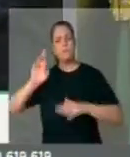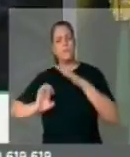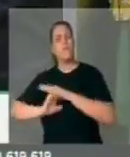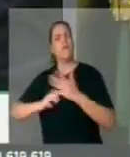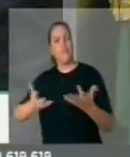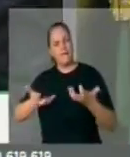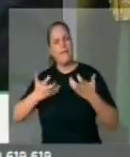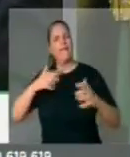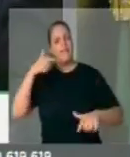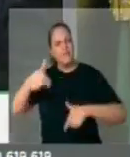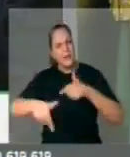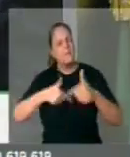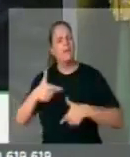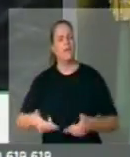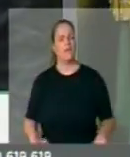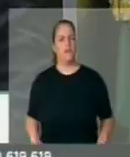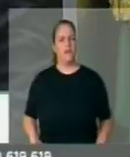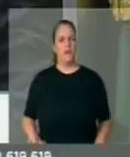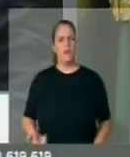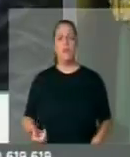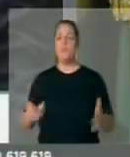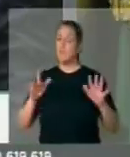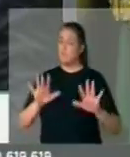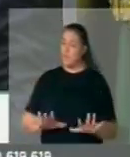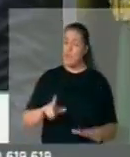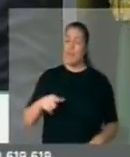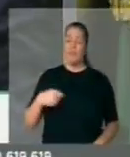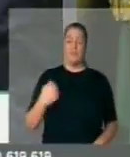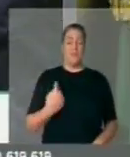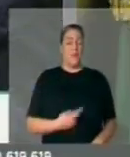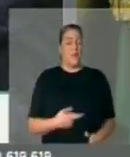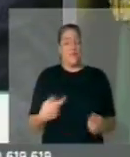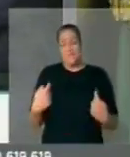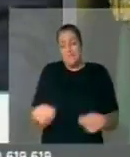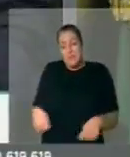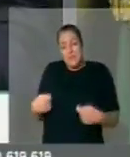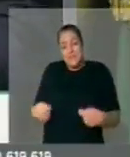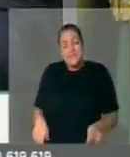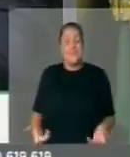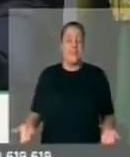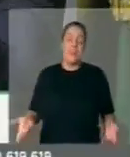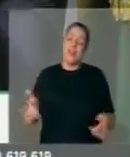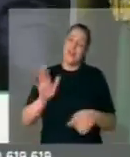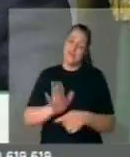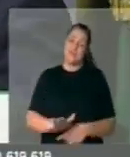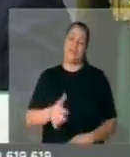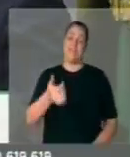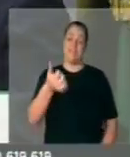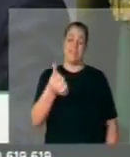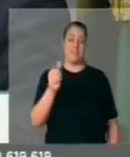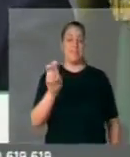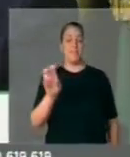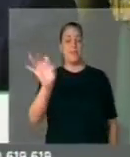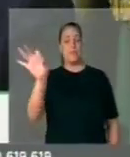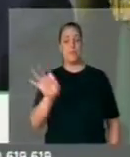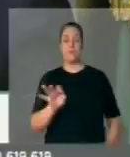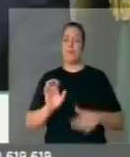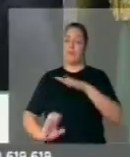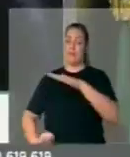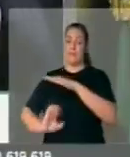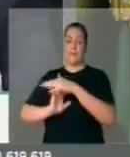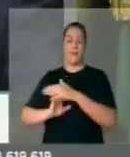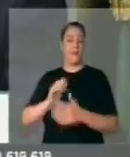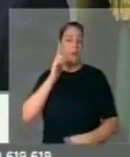trabalhar. Agora, nós precisamos também dar uma mão para aquelas 65% das empresas que